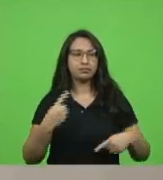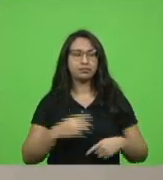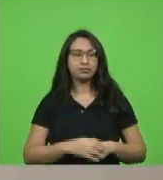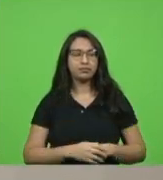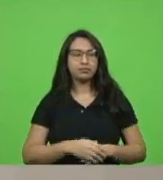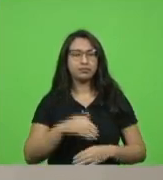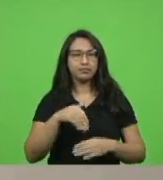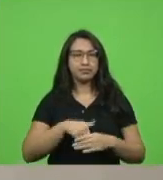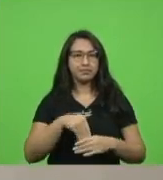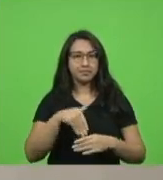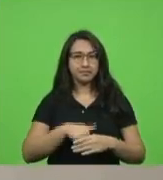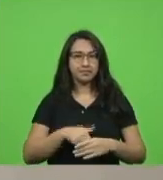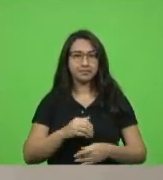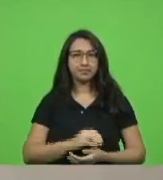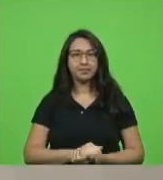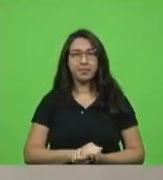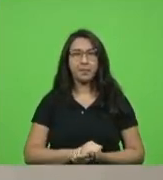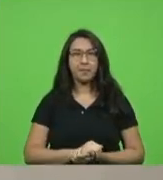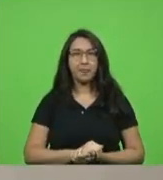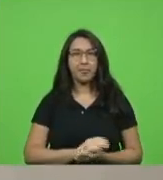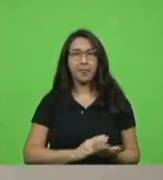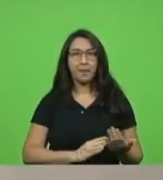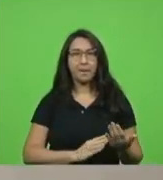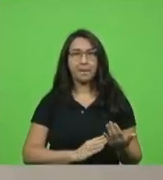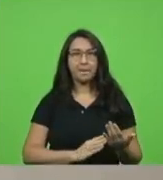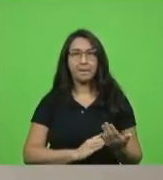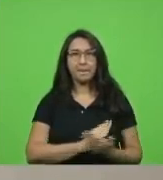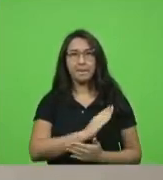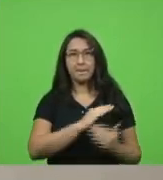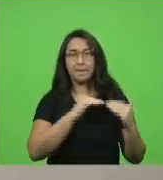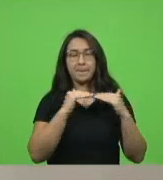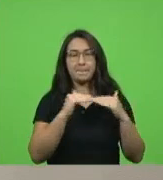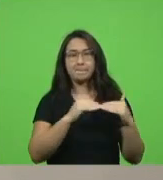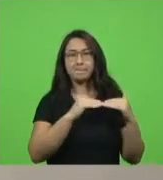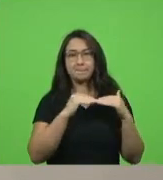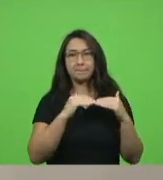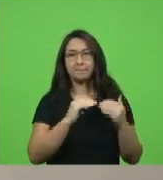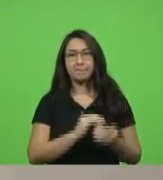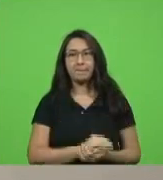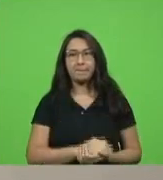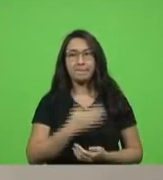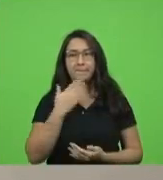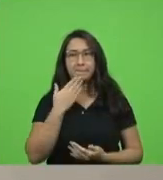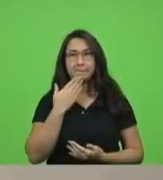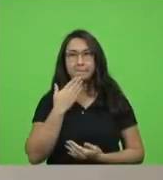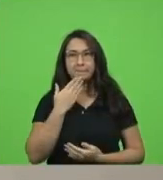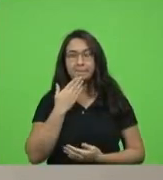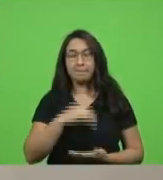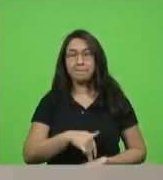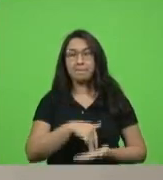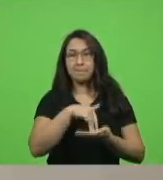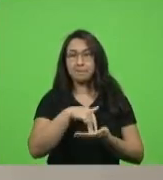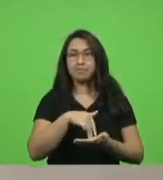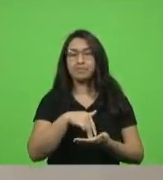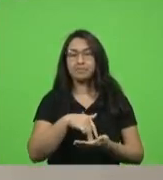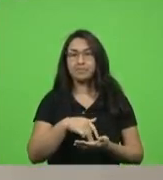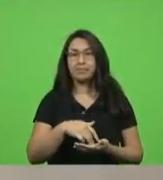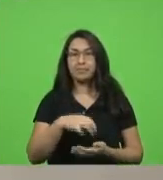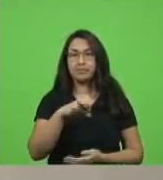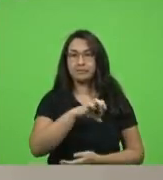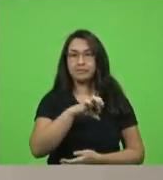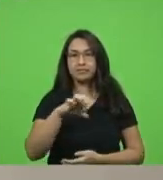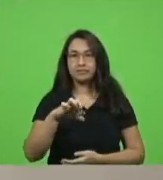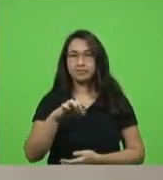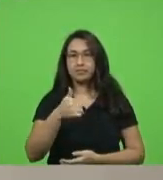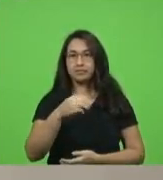votação deputados que aprovam permaneçam como se encontram aprovado por unanimidade moções moção 99 100